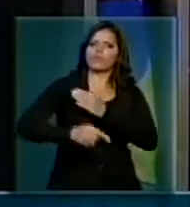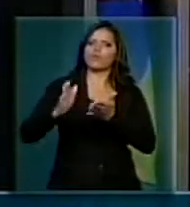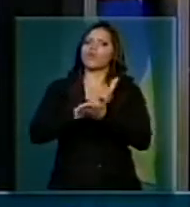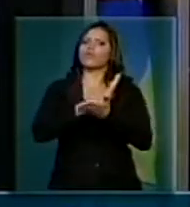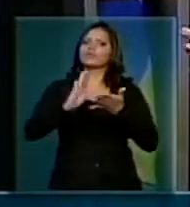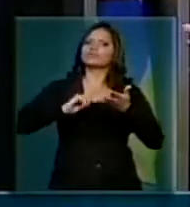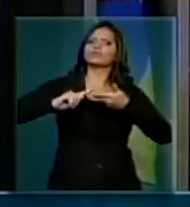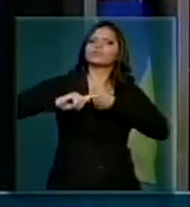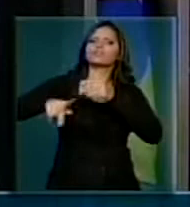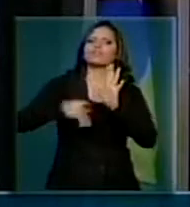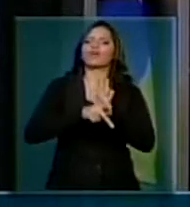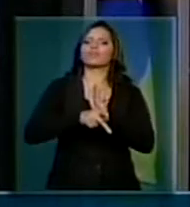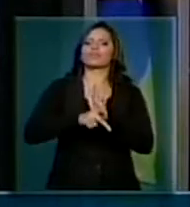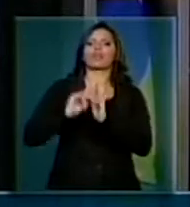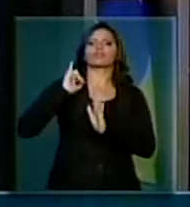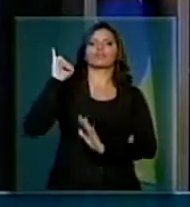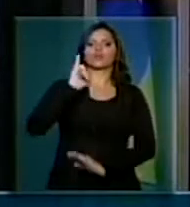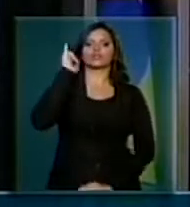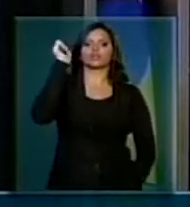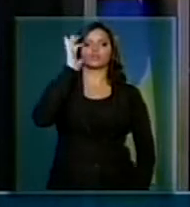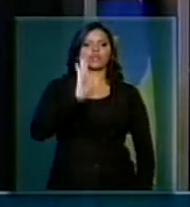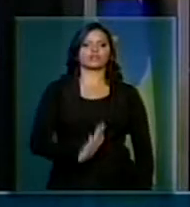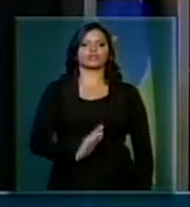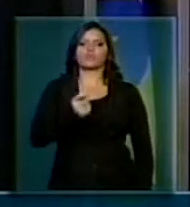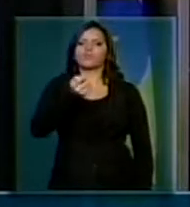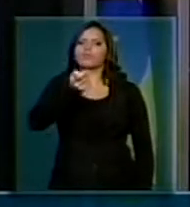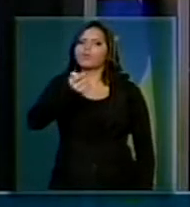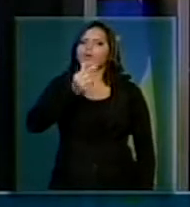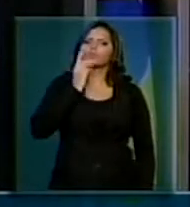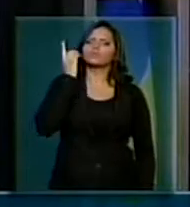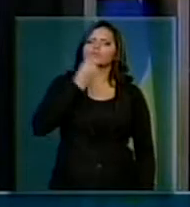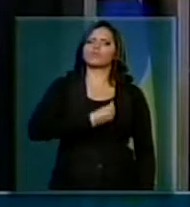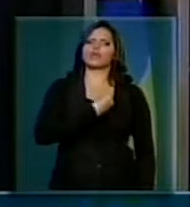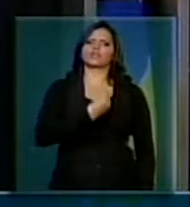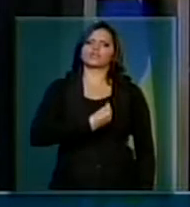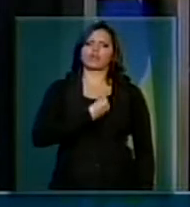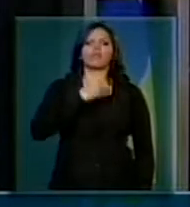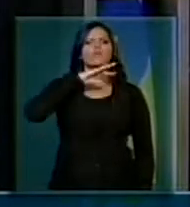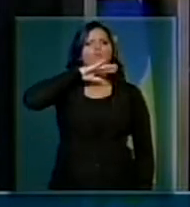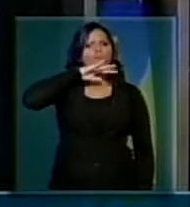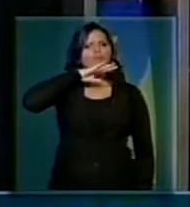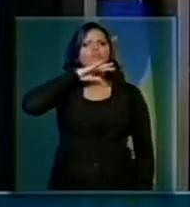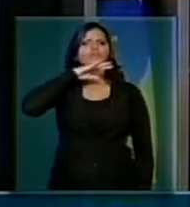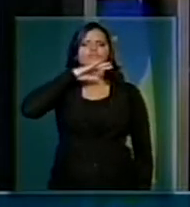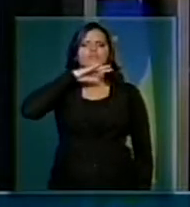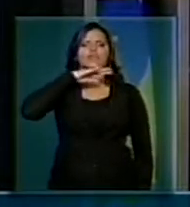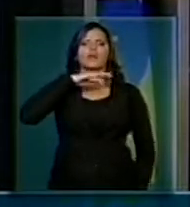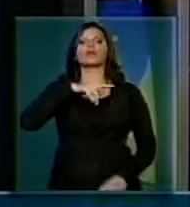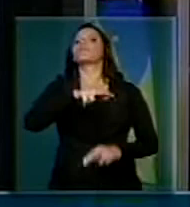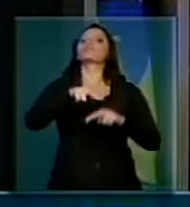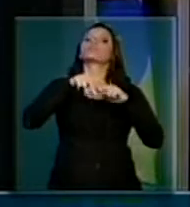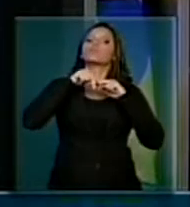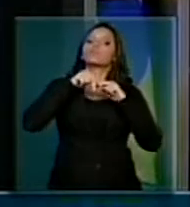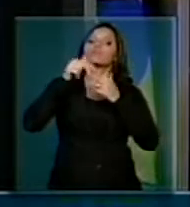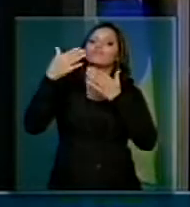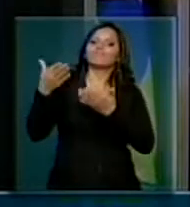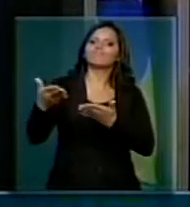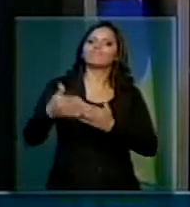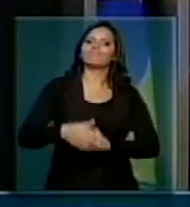questões importantes nesse país, e tem tão poucos parlamentares presentes. É muito ruim isso, isso